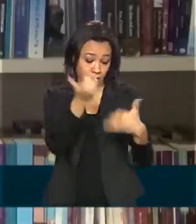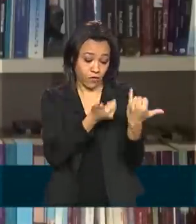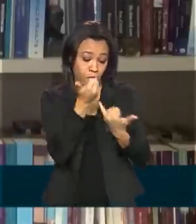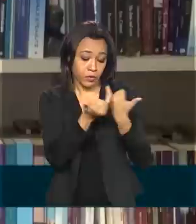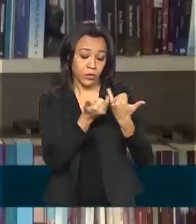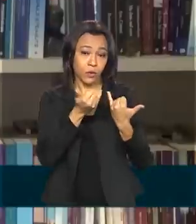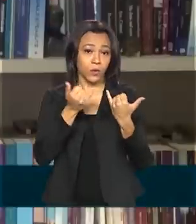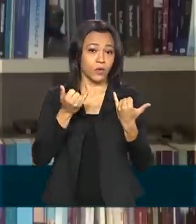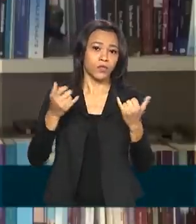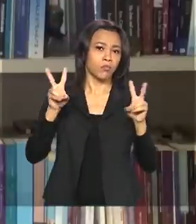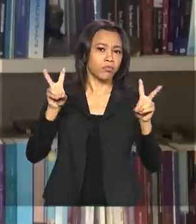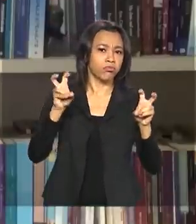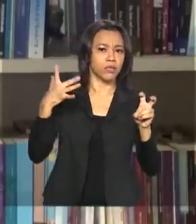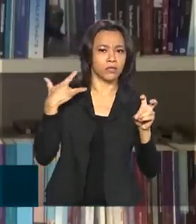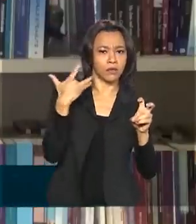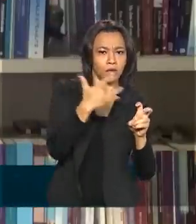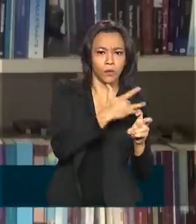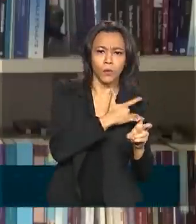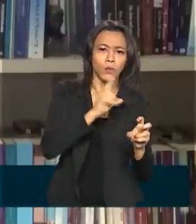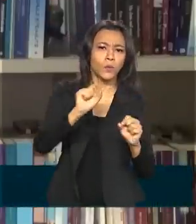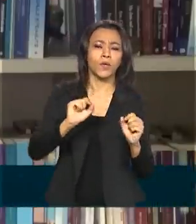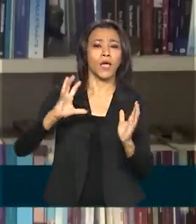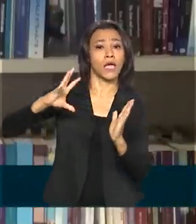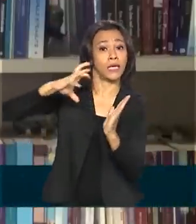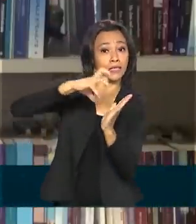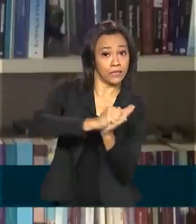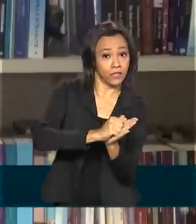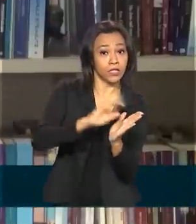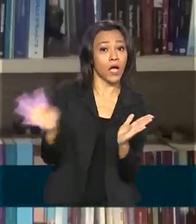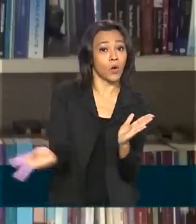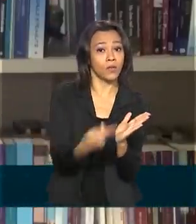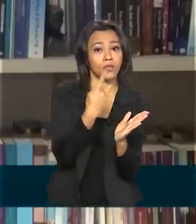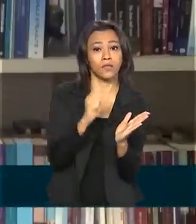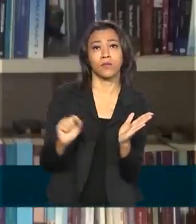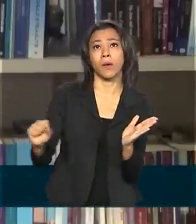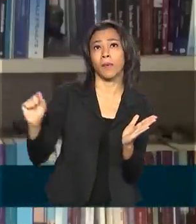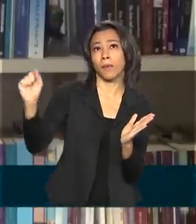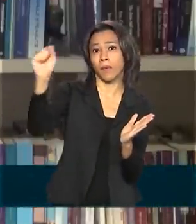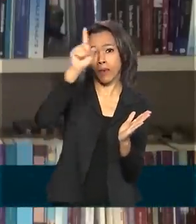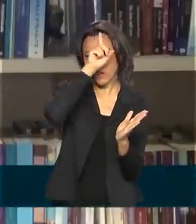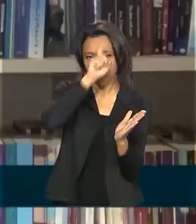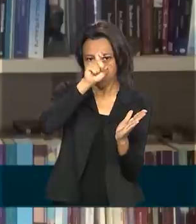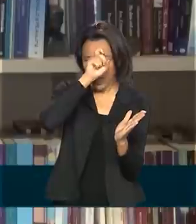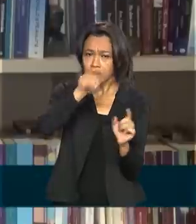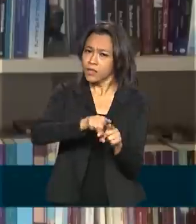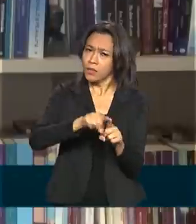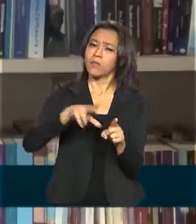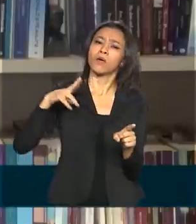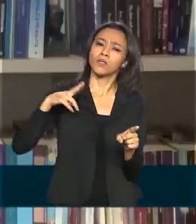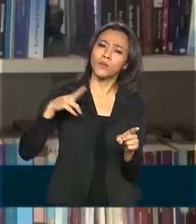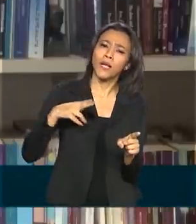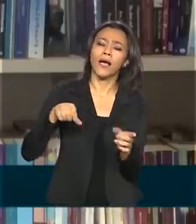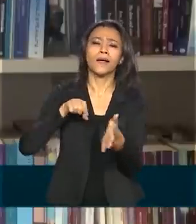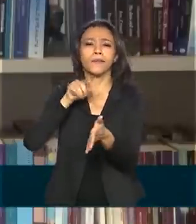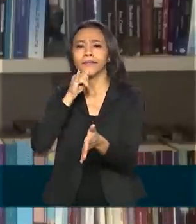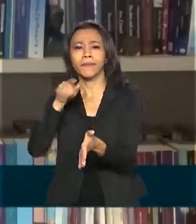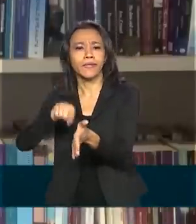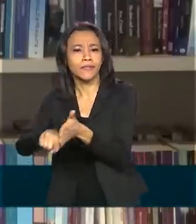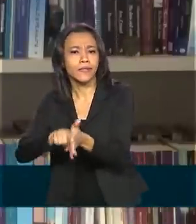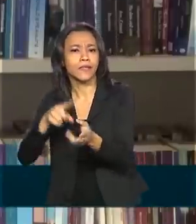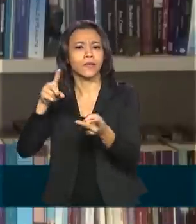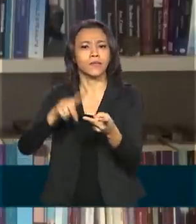saúde a partir dos registros de atendimento no SUS e em unidades particulares, como exames, atendimentos,